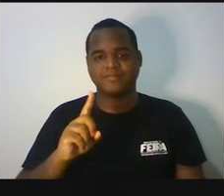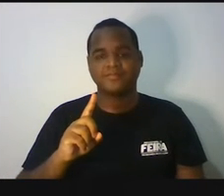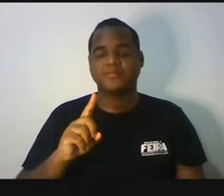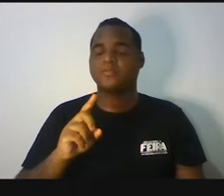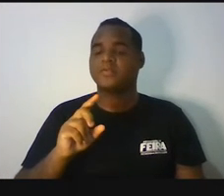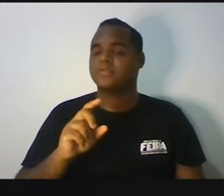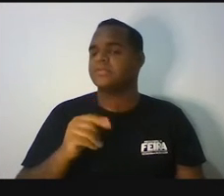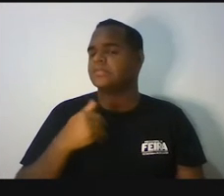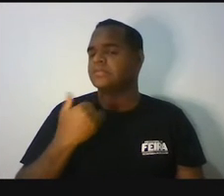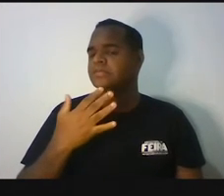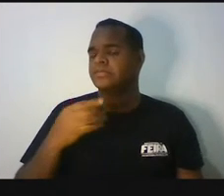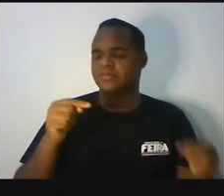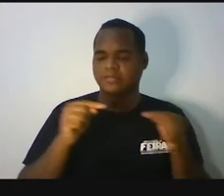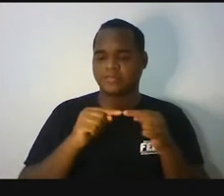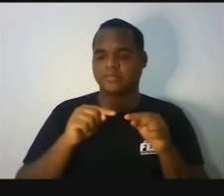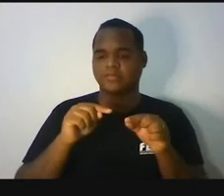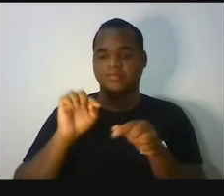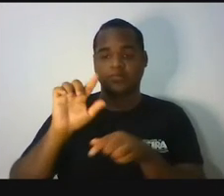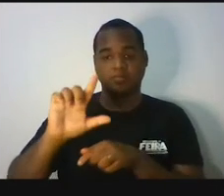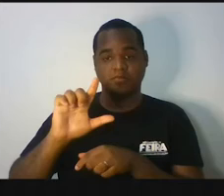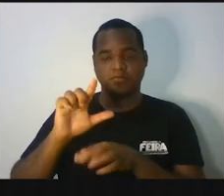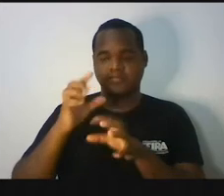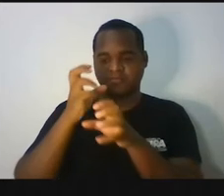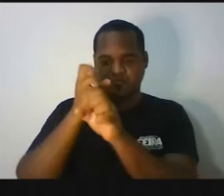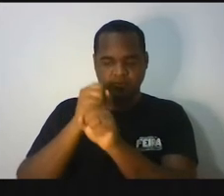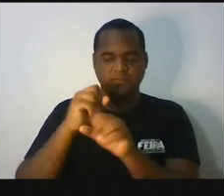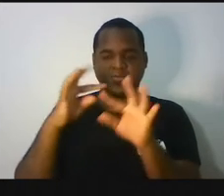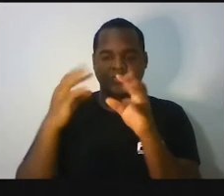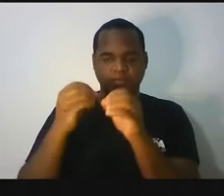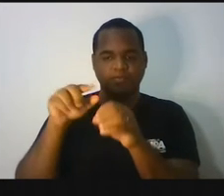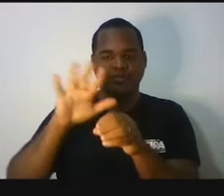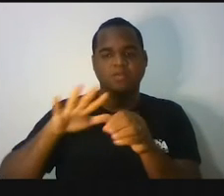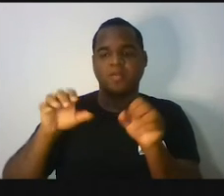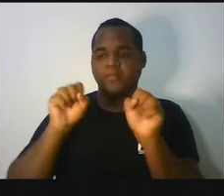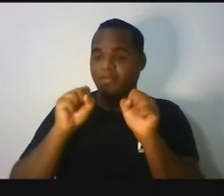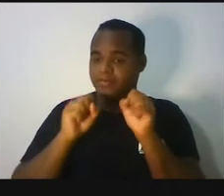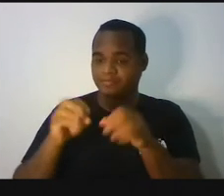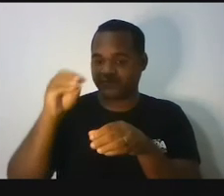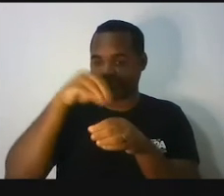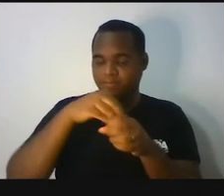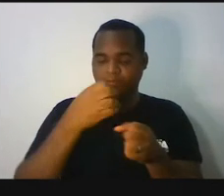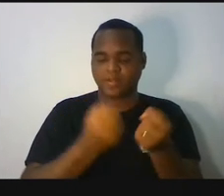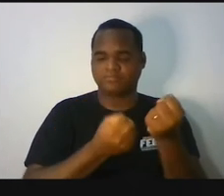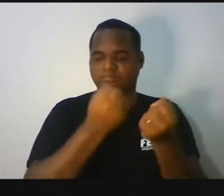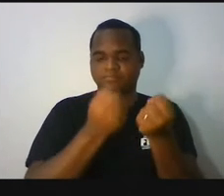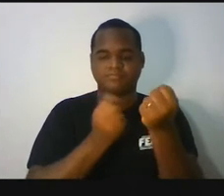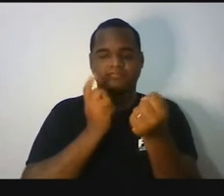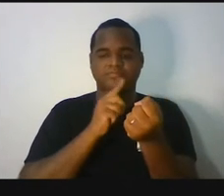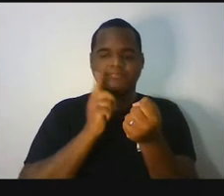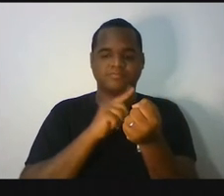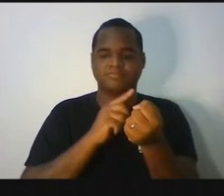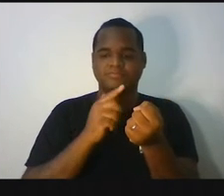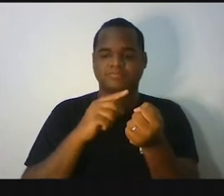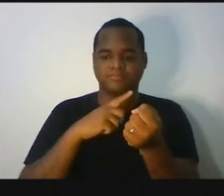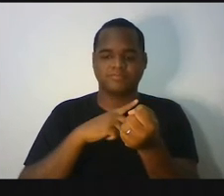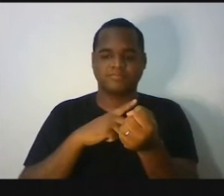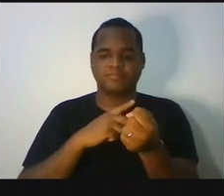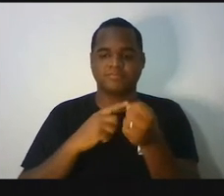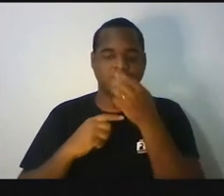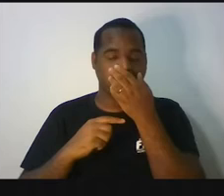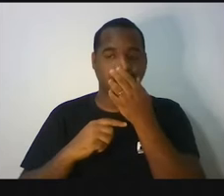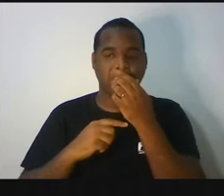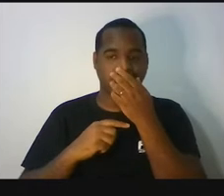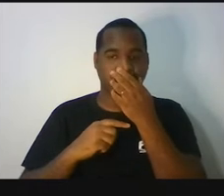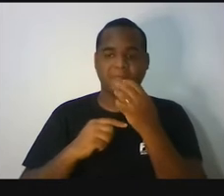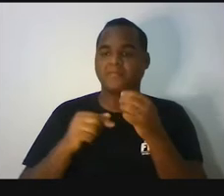a gente não sabe quantos litros no total cabem nesse carro, no tanque desse carro. Certo? Então, como a gente não